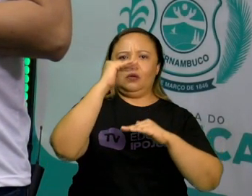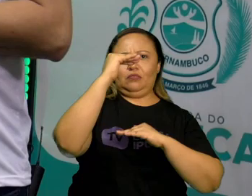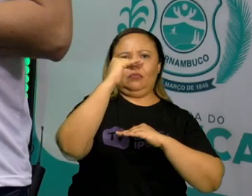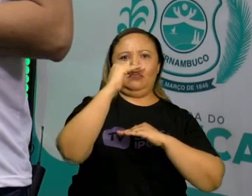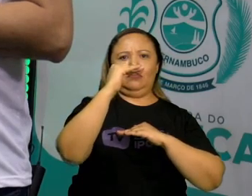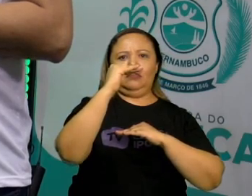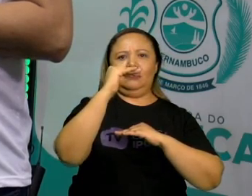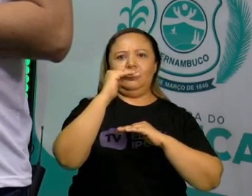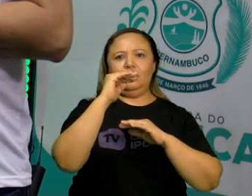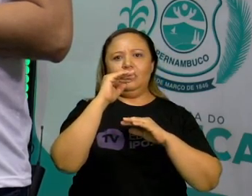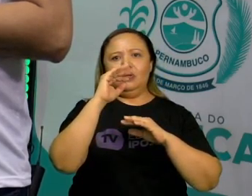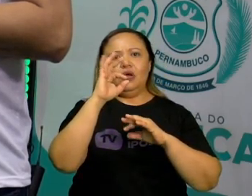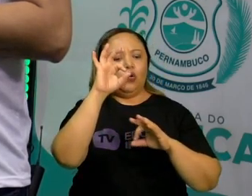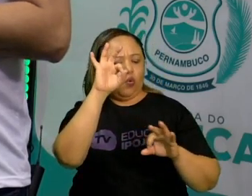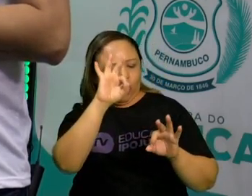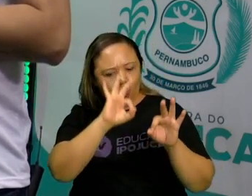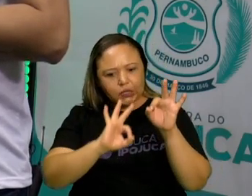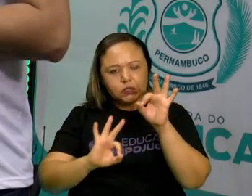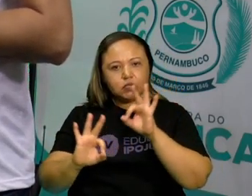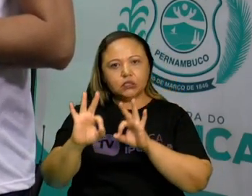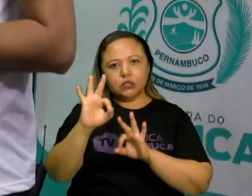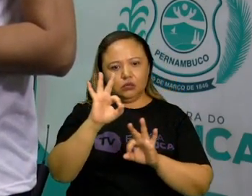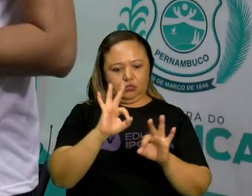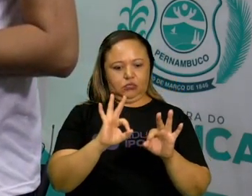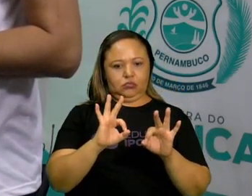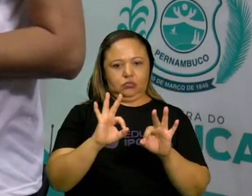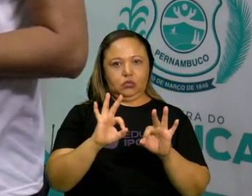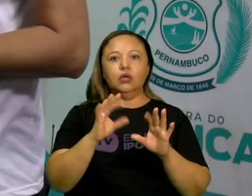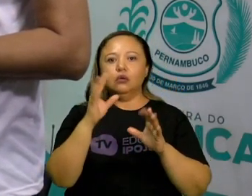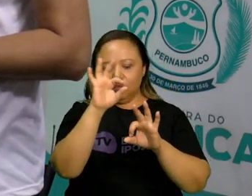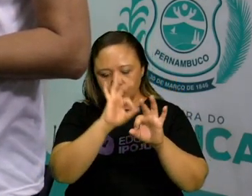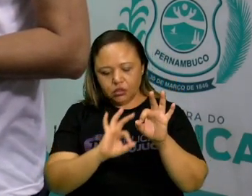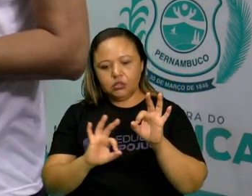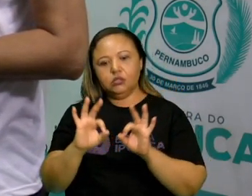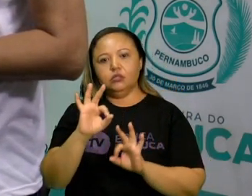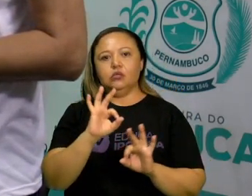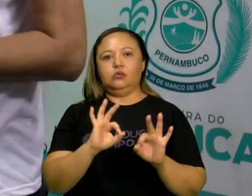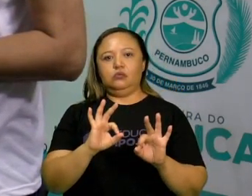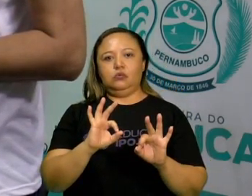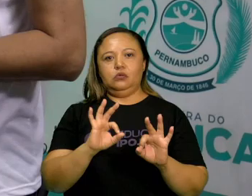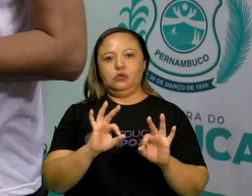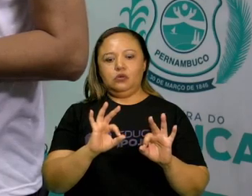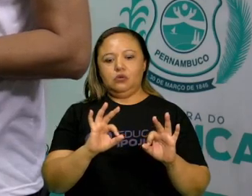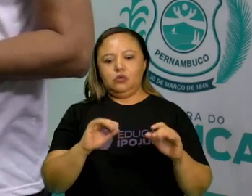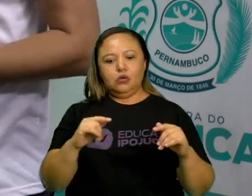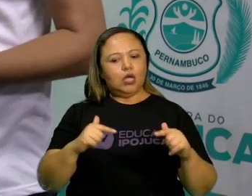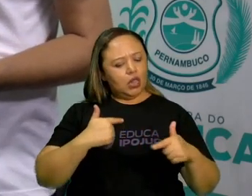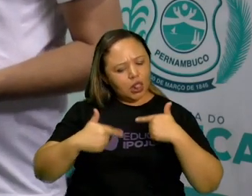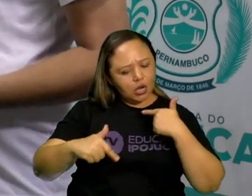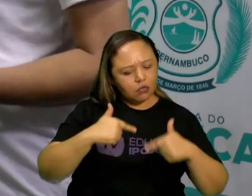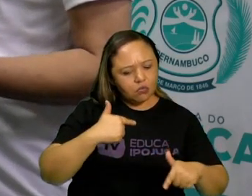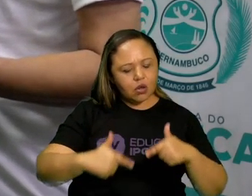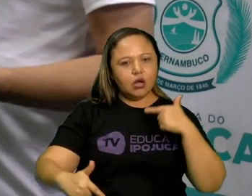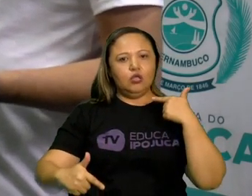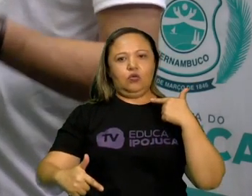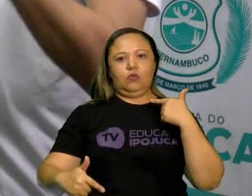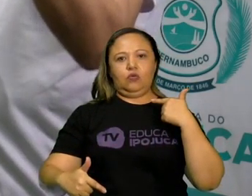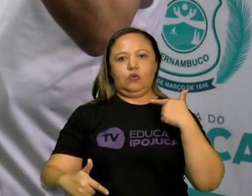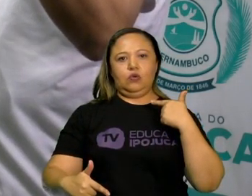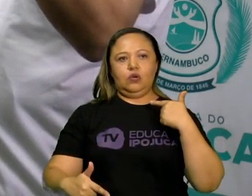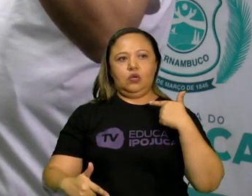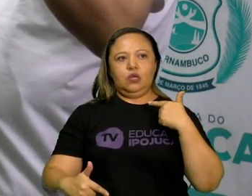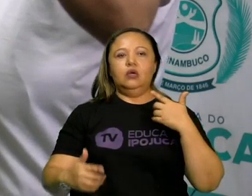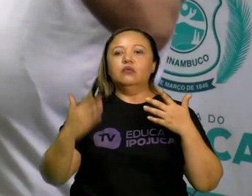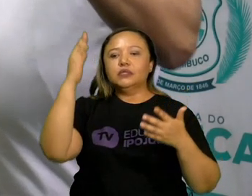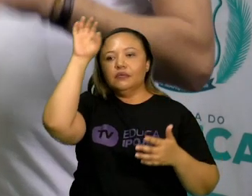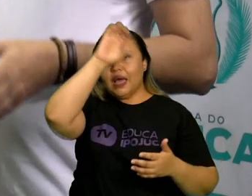É muito trabalho. Mas, gente, é muito trabalho. Produção é algo de louco, assim, sabe? Você tem noção, e você